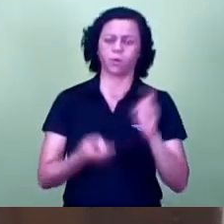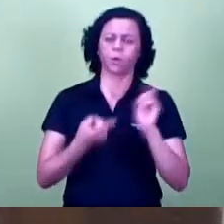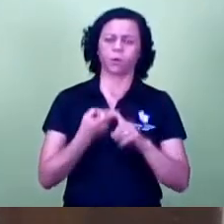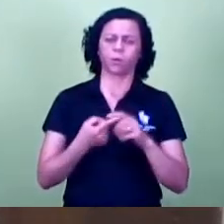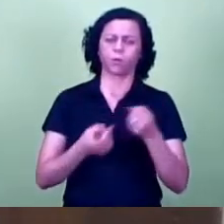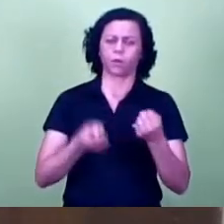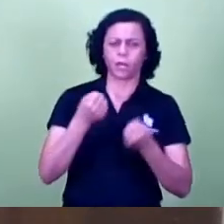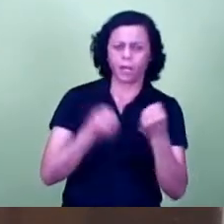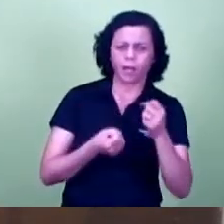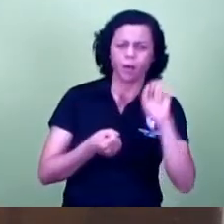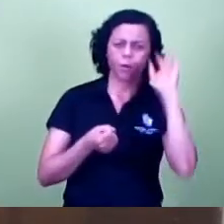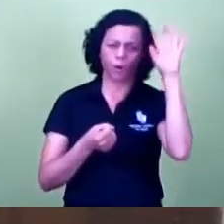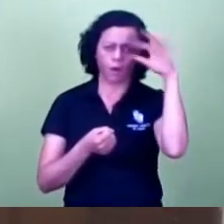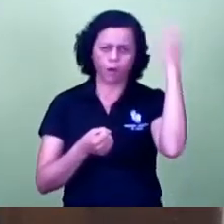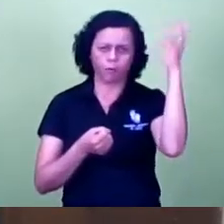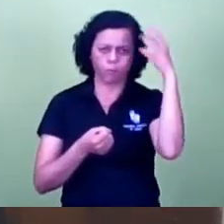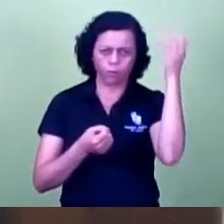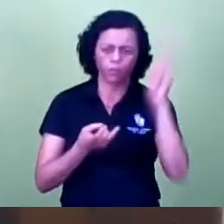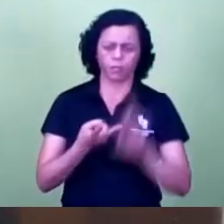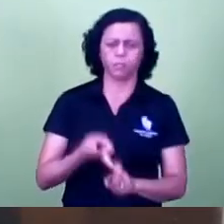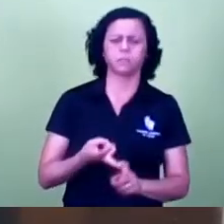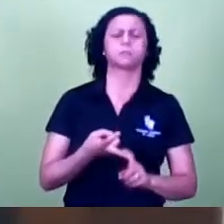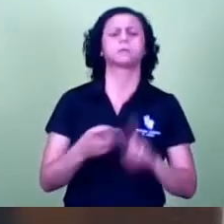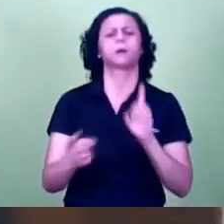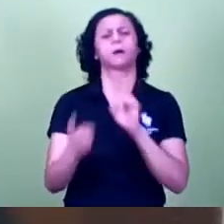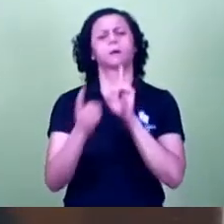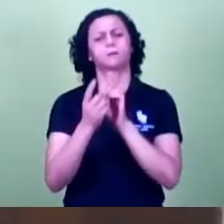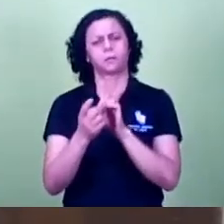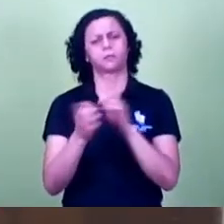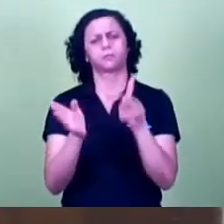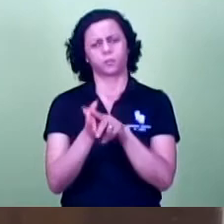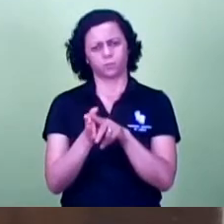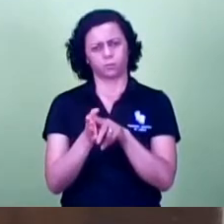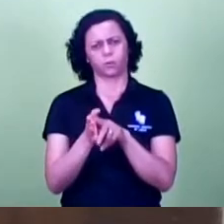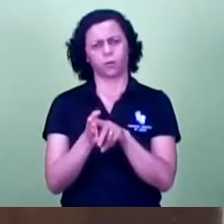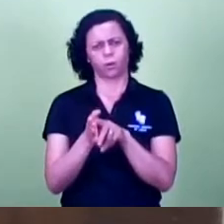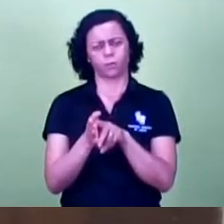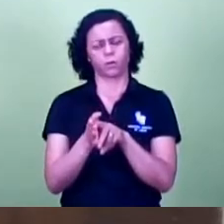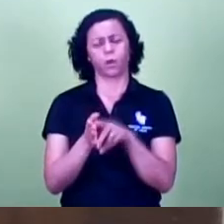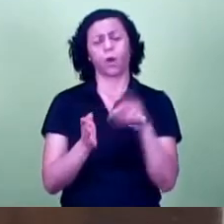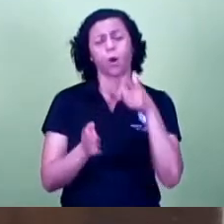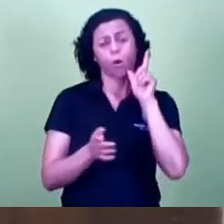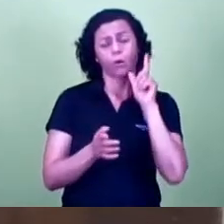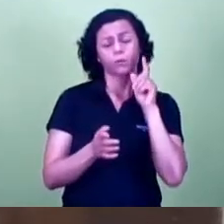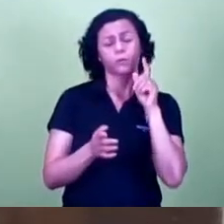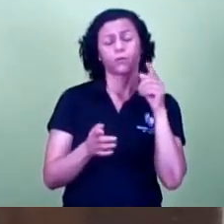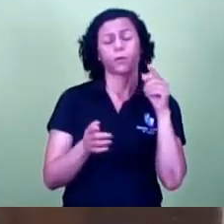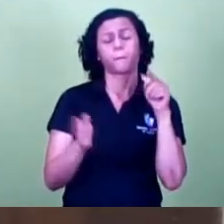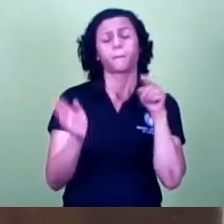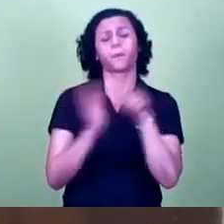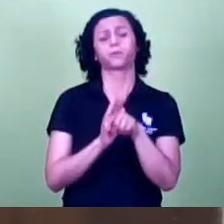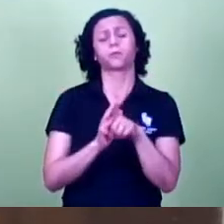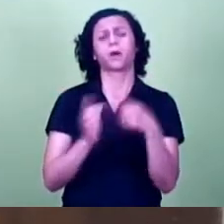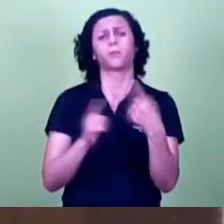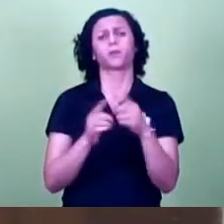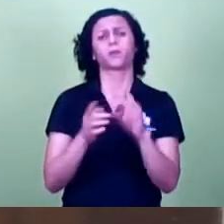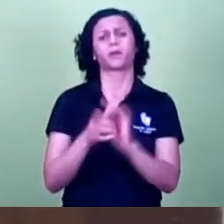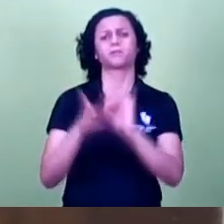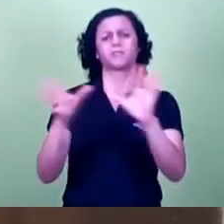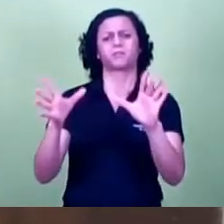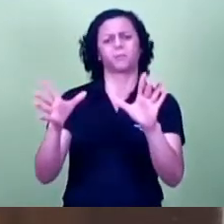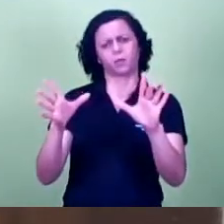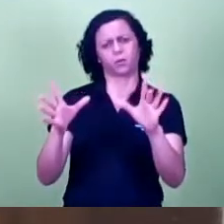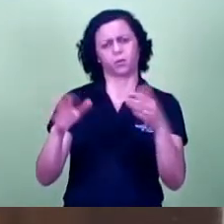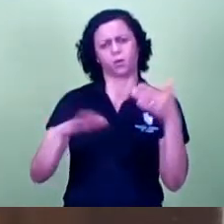impactar em todos nós hoje eu fui questionar por que eu não deixei entrar não é que vai deixar entrar não quer dizer que a prefeitura tinha aceitado